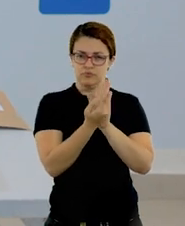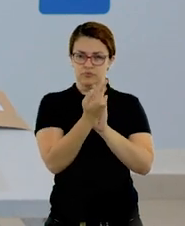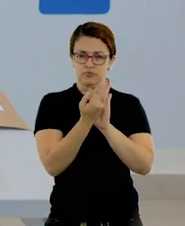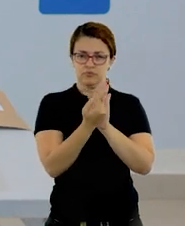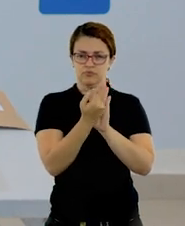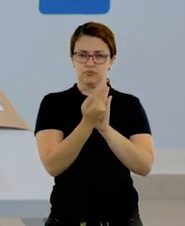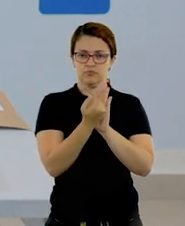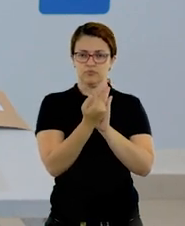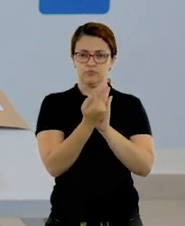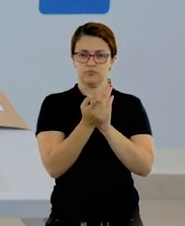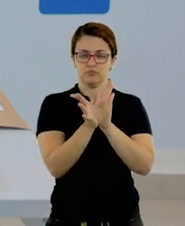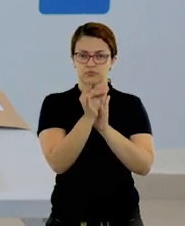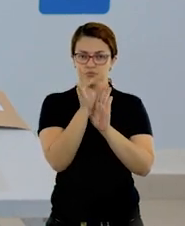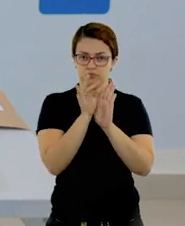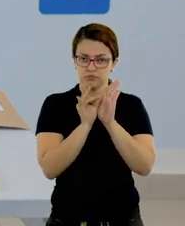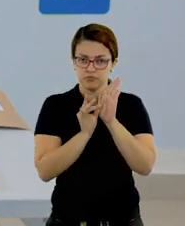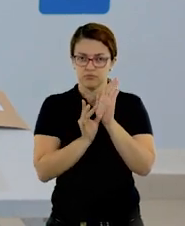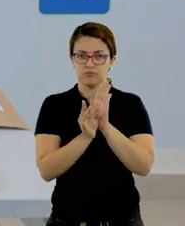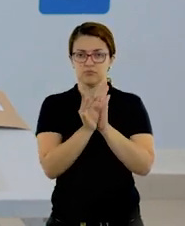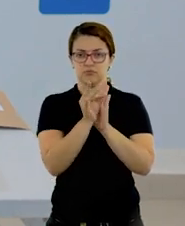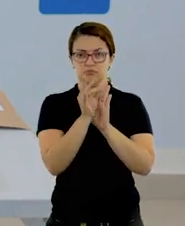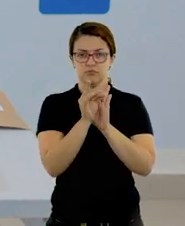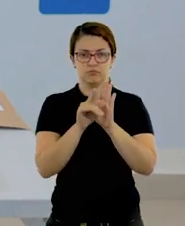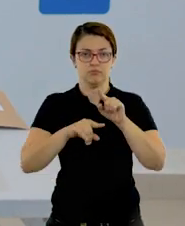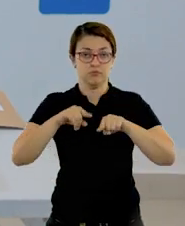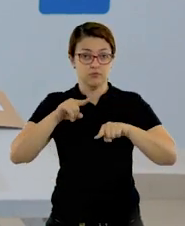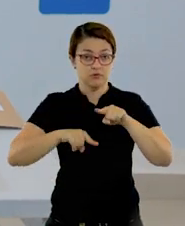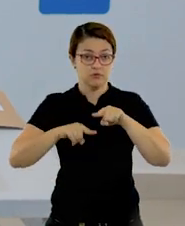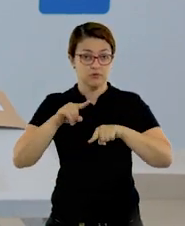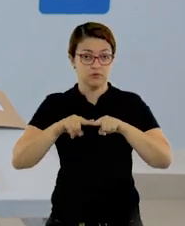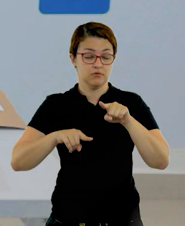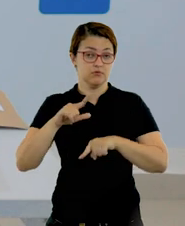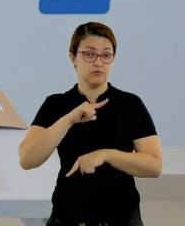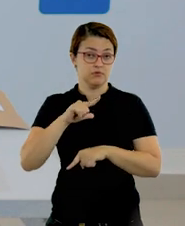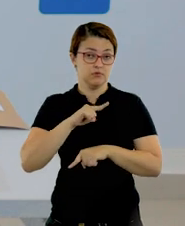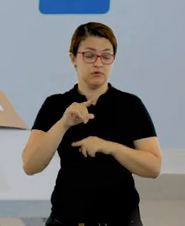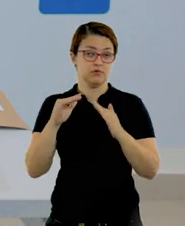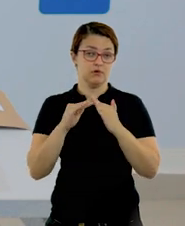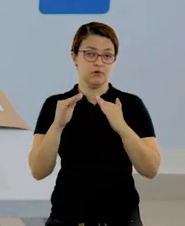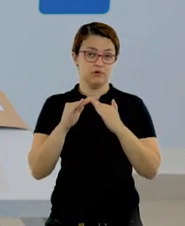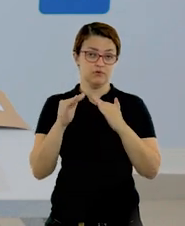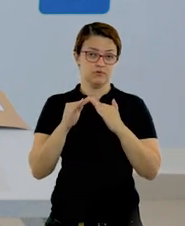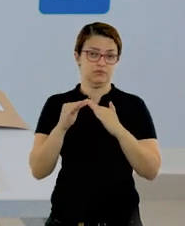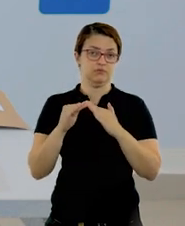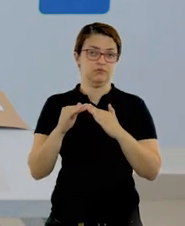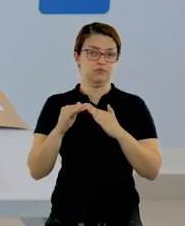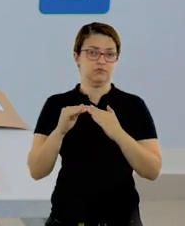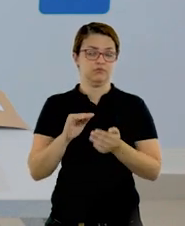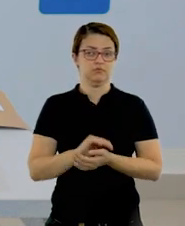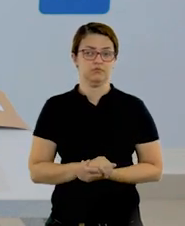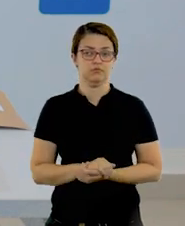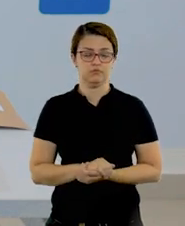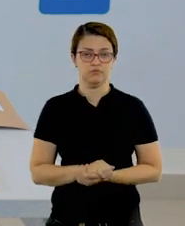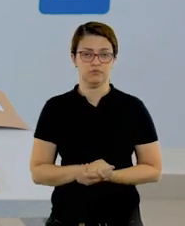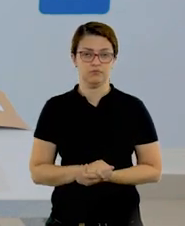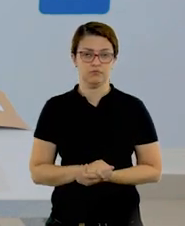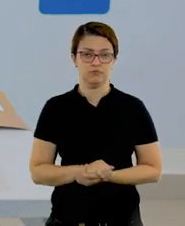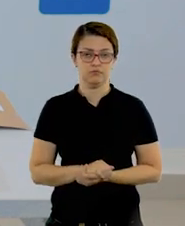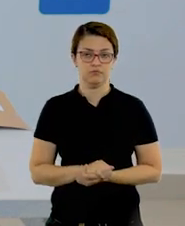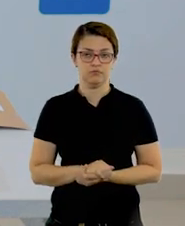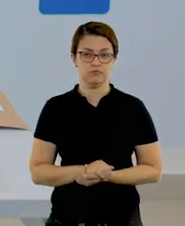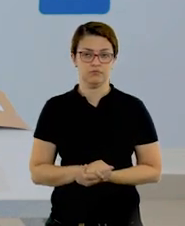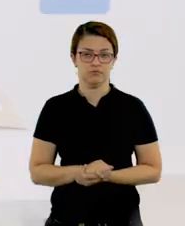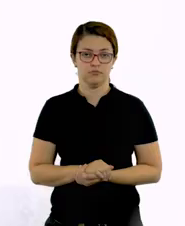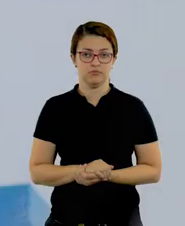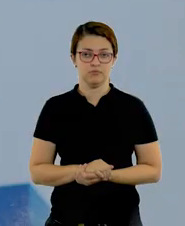está concluída a atividade usando o material que vocês disponham na própria casa de vocês, de forma bem